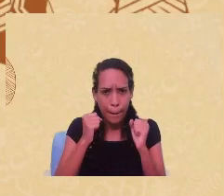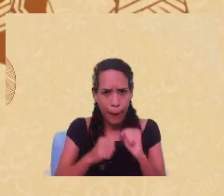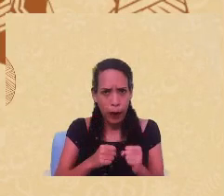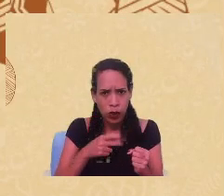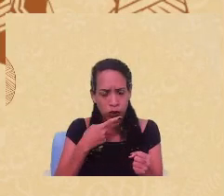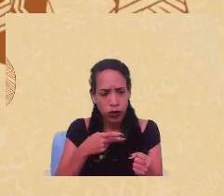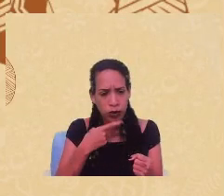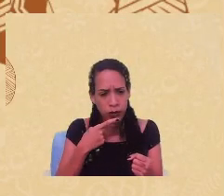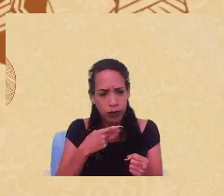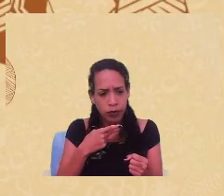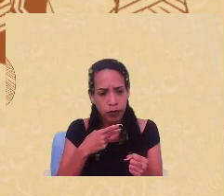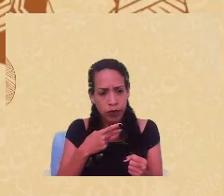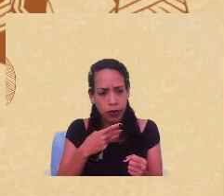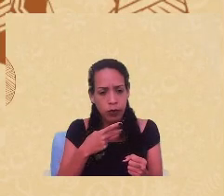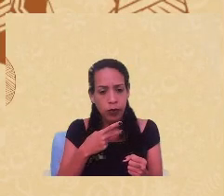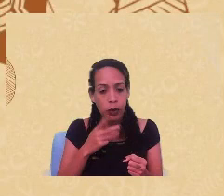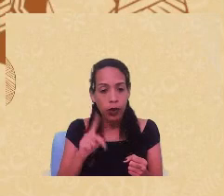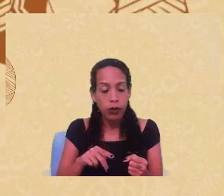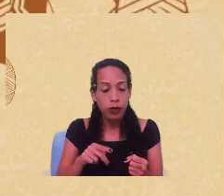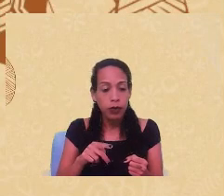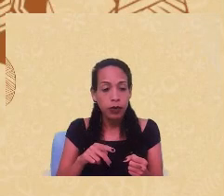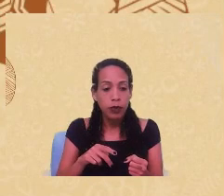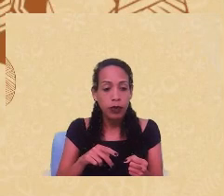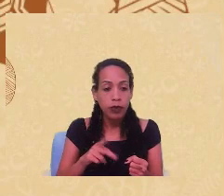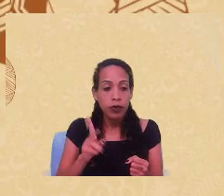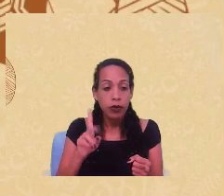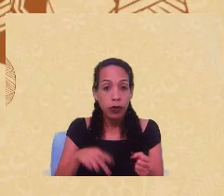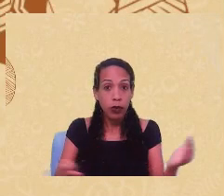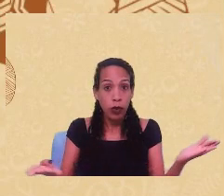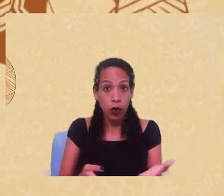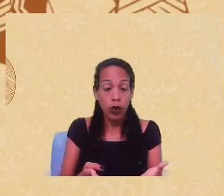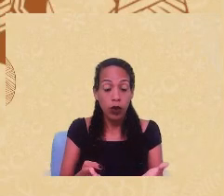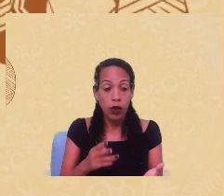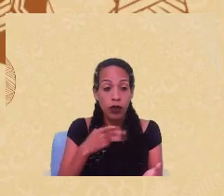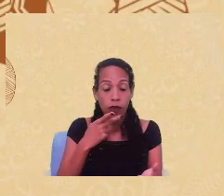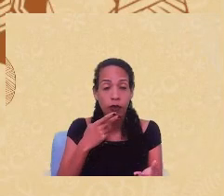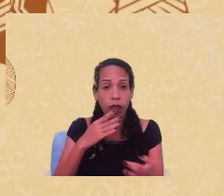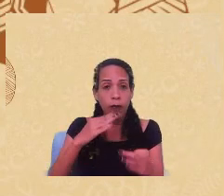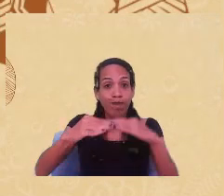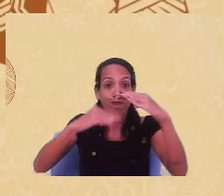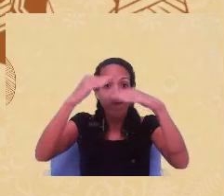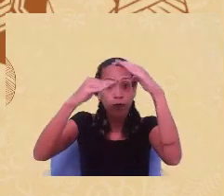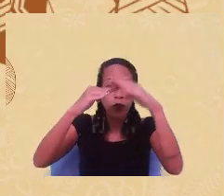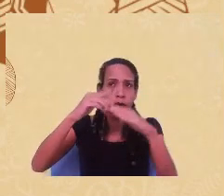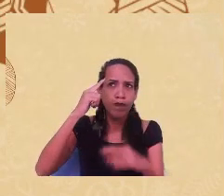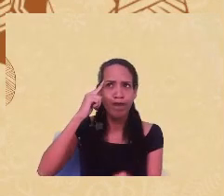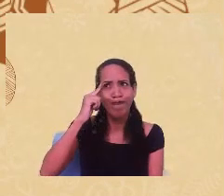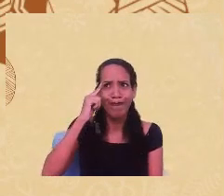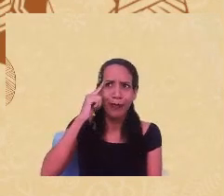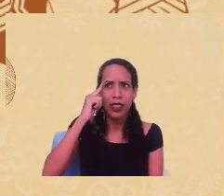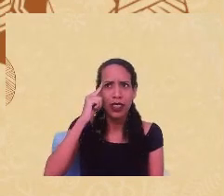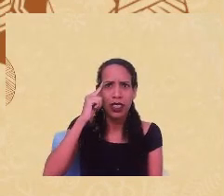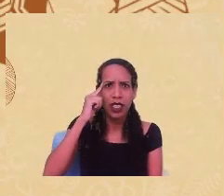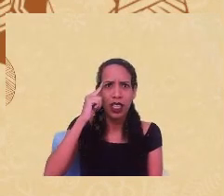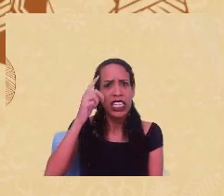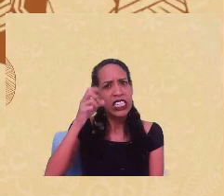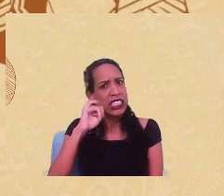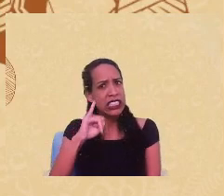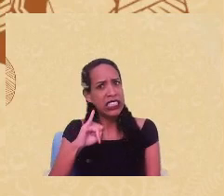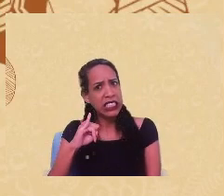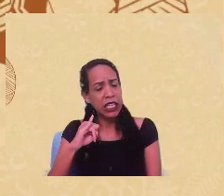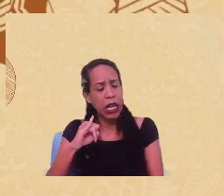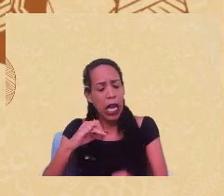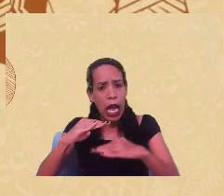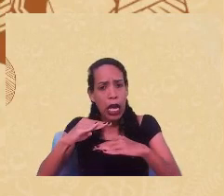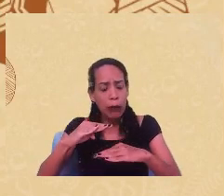pergunta, ela promove a seguinte reflexão, se as camadas mais